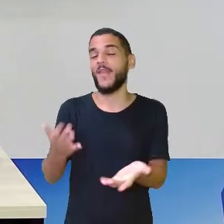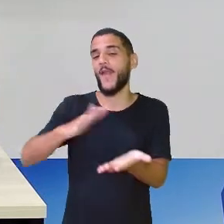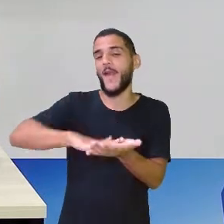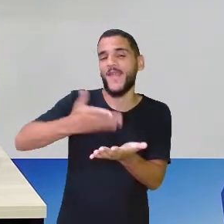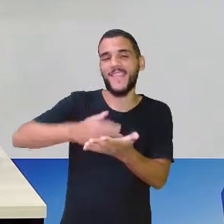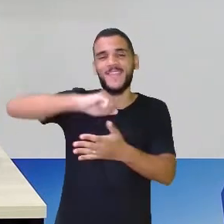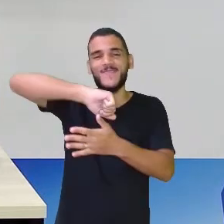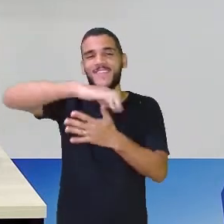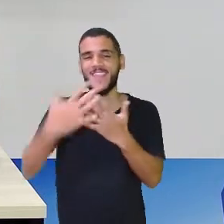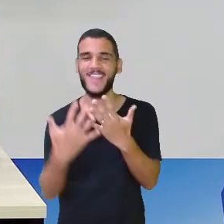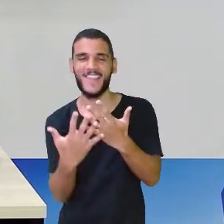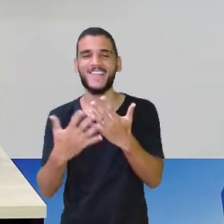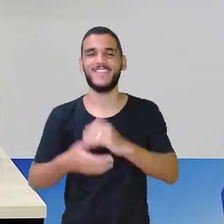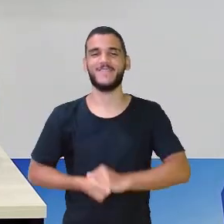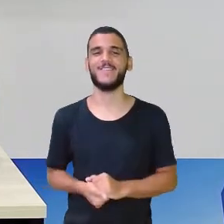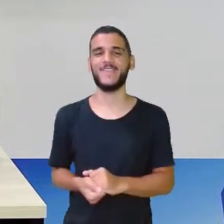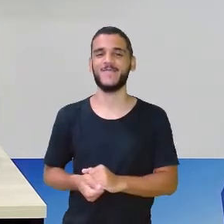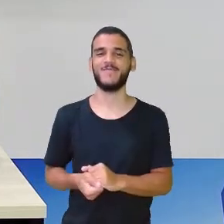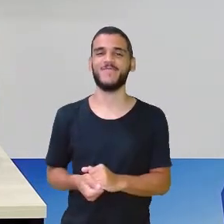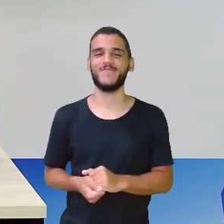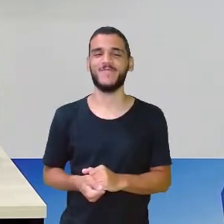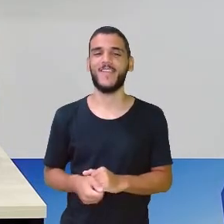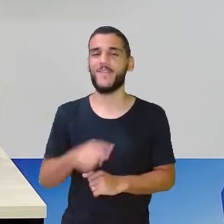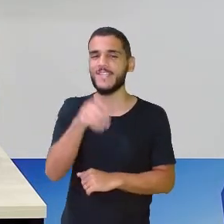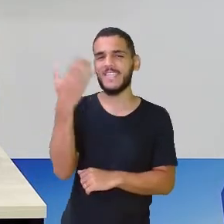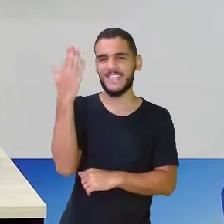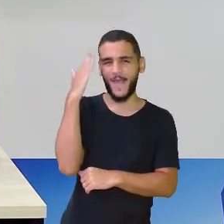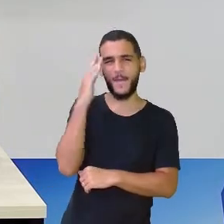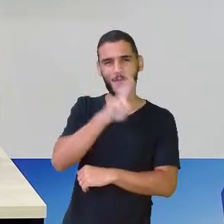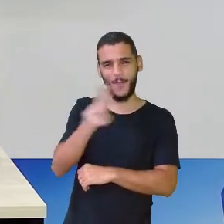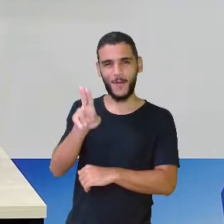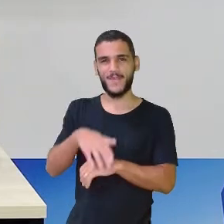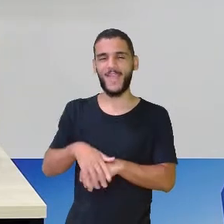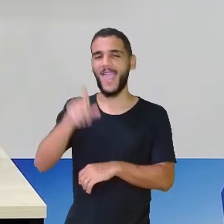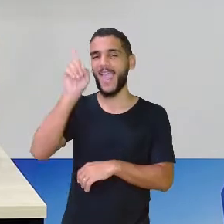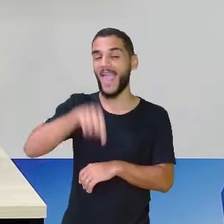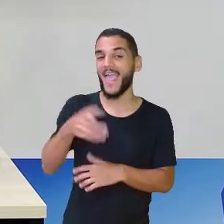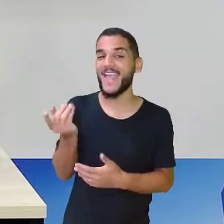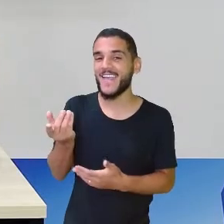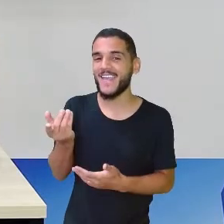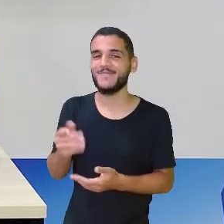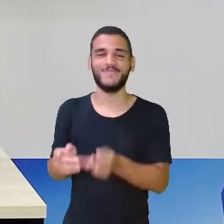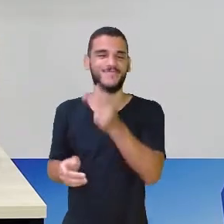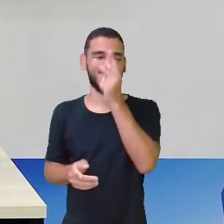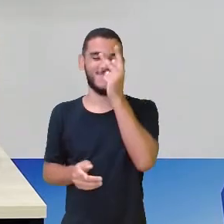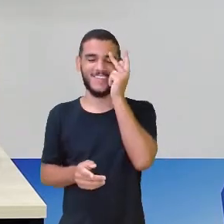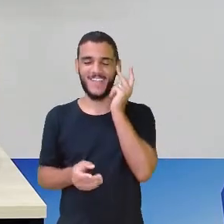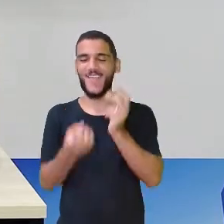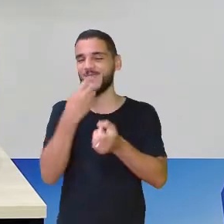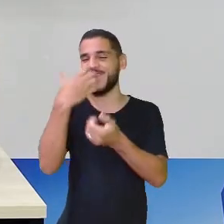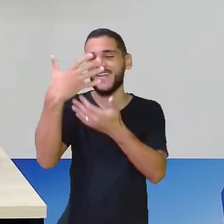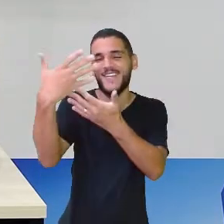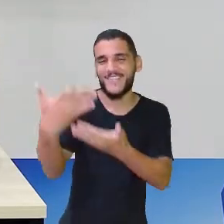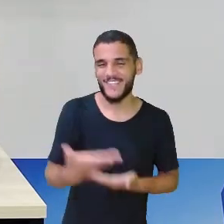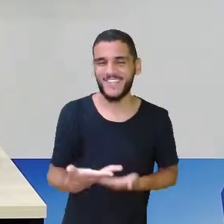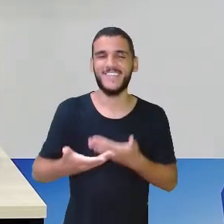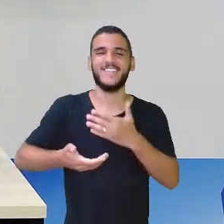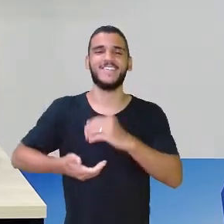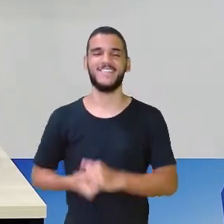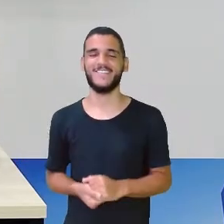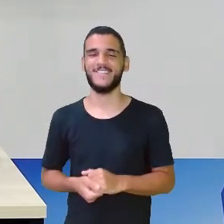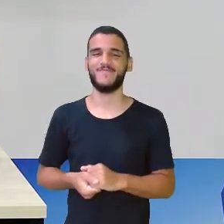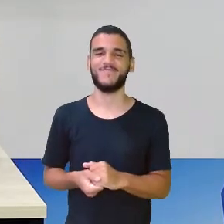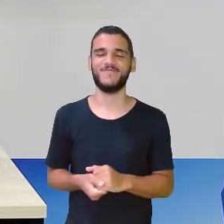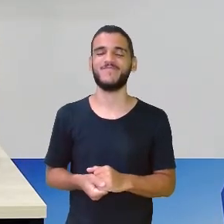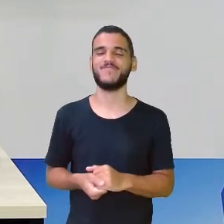intérprete de Libras. Quem é? Você já sabe o nome dele? É o nosso querido Clisma. Seja muito bem